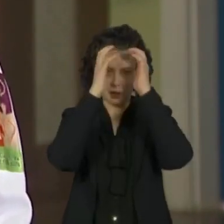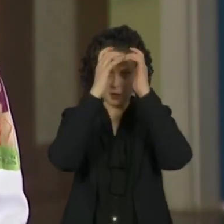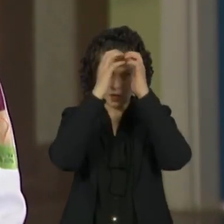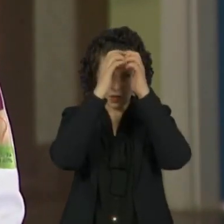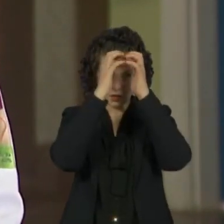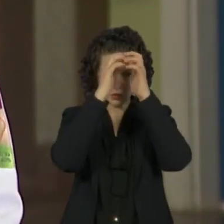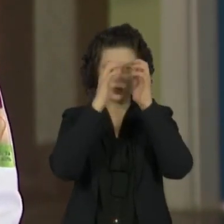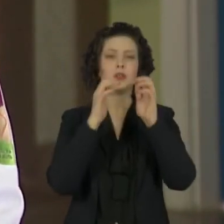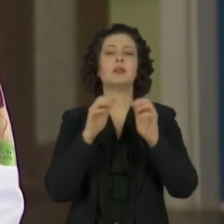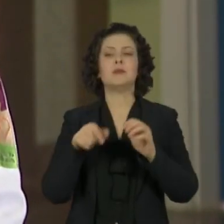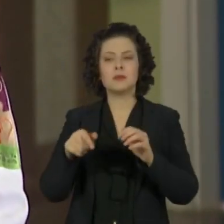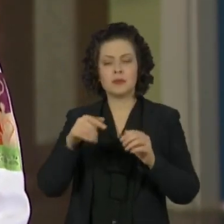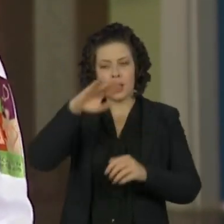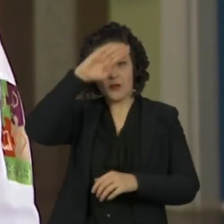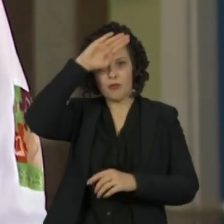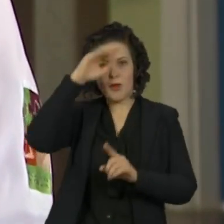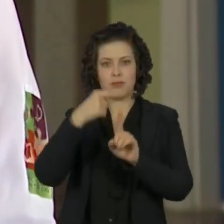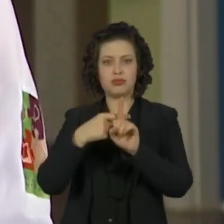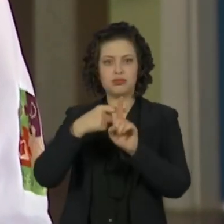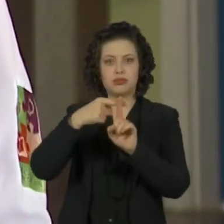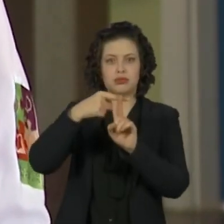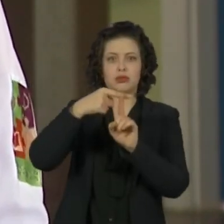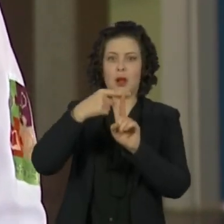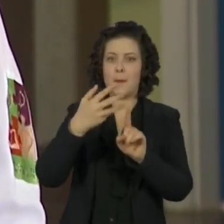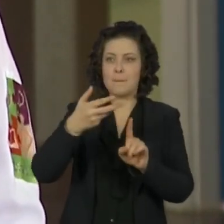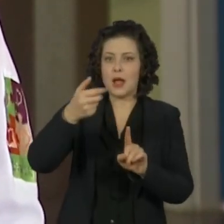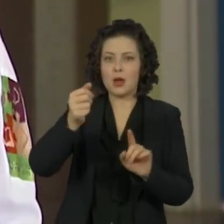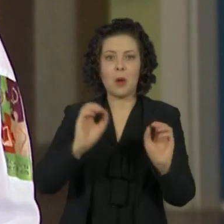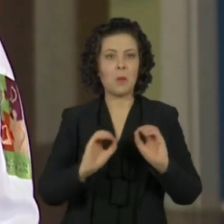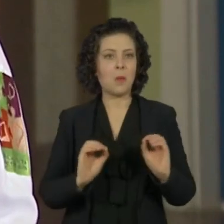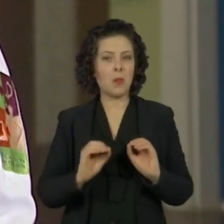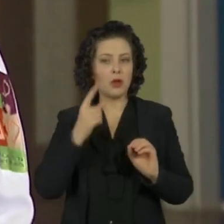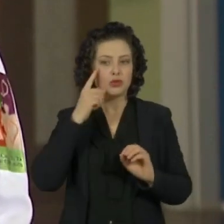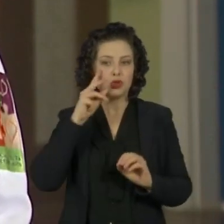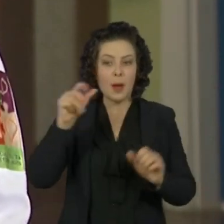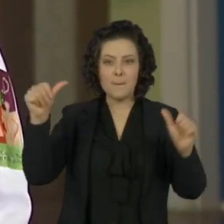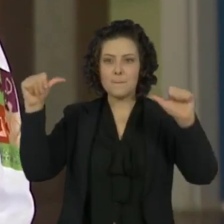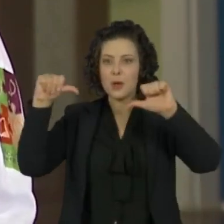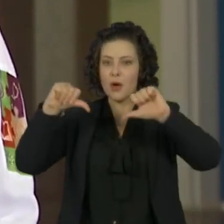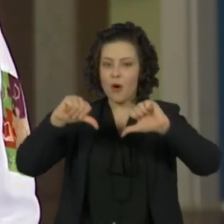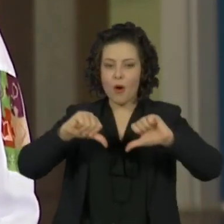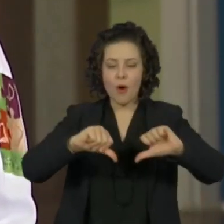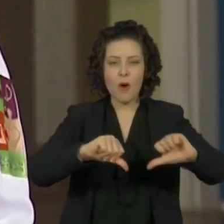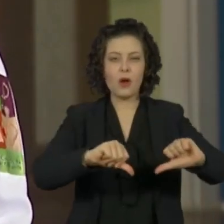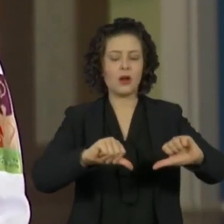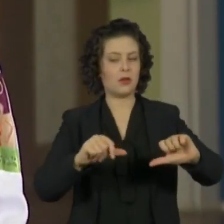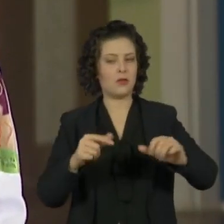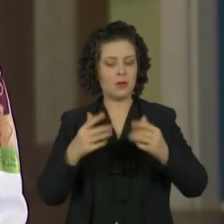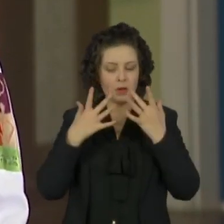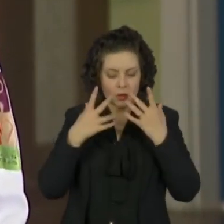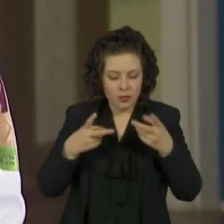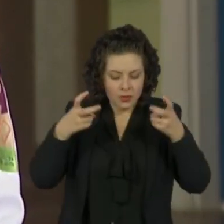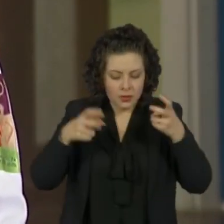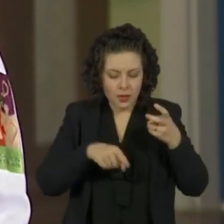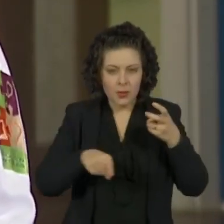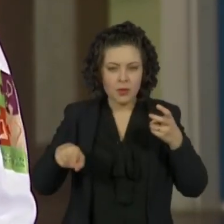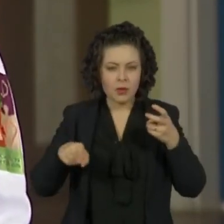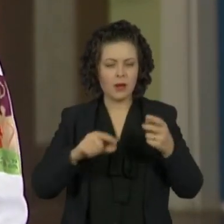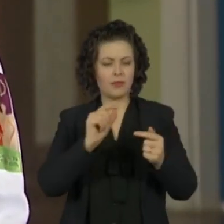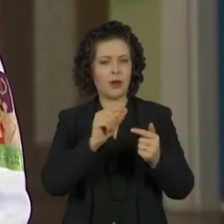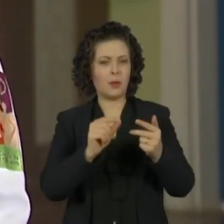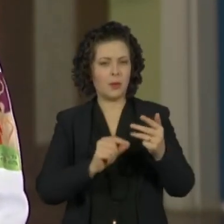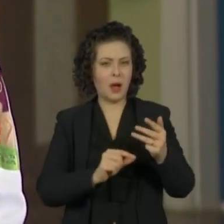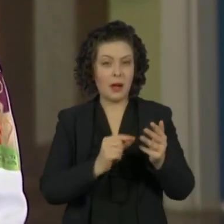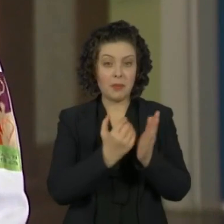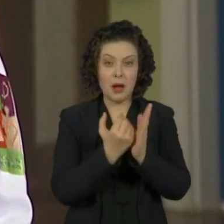A partir do momento que essa febre é muito alta, em vez de melhorar durante os dias, está piorando, ou você vê que a criança está tendo esses sintomas